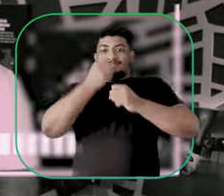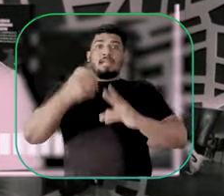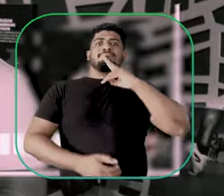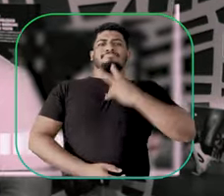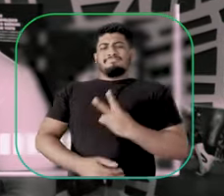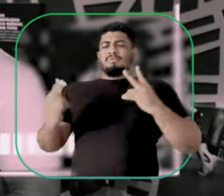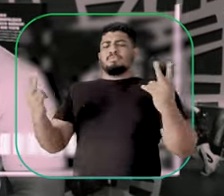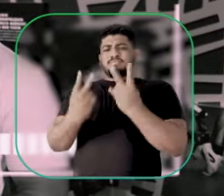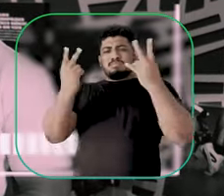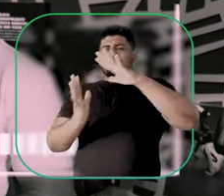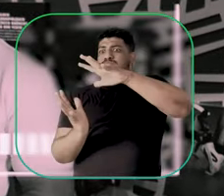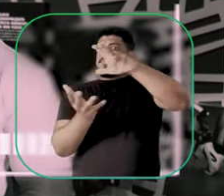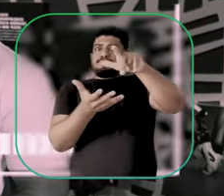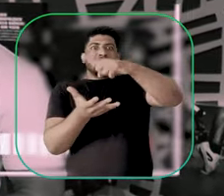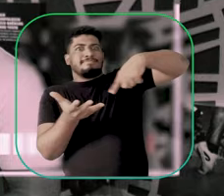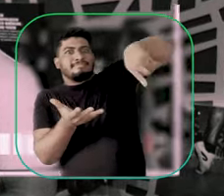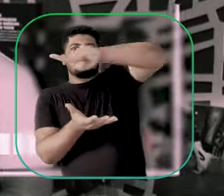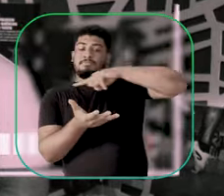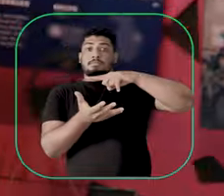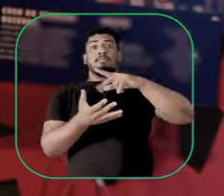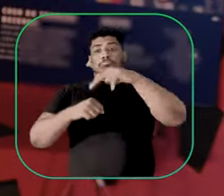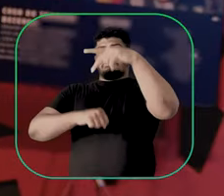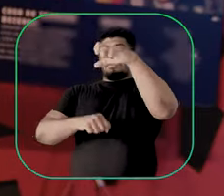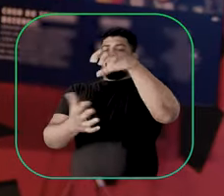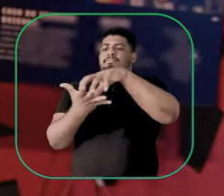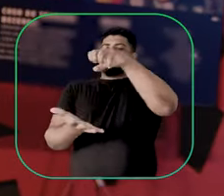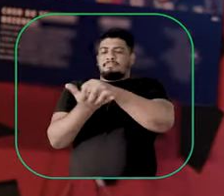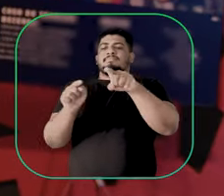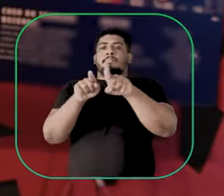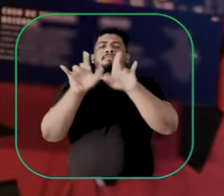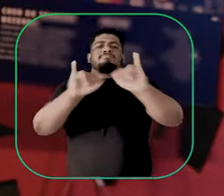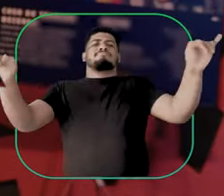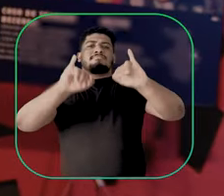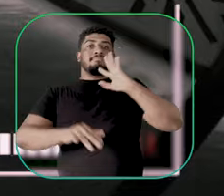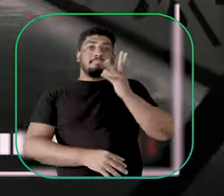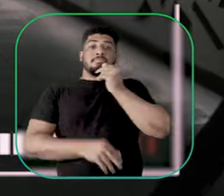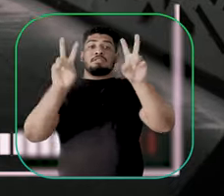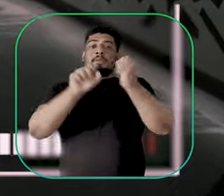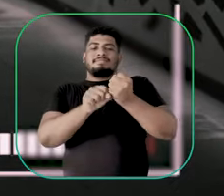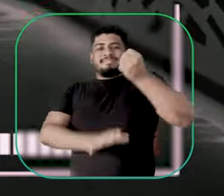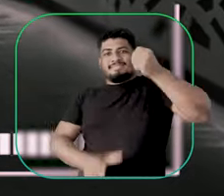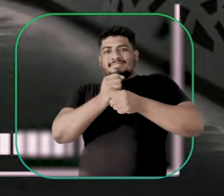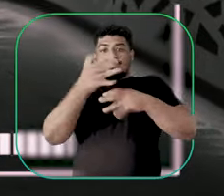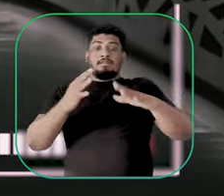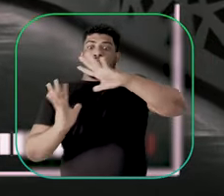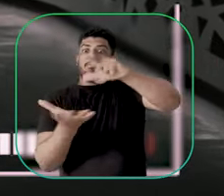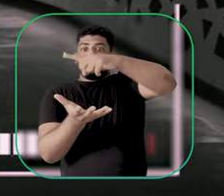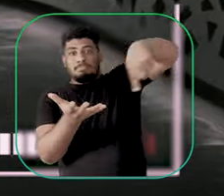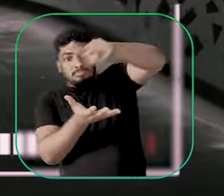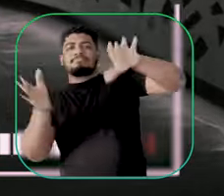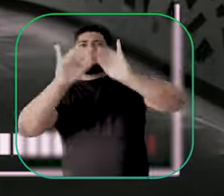pós sistematiza e publica o conhecimento acerca do frevo, ela contribui para a sua universalização. Para ingressar na especialização,